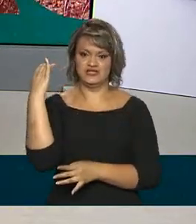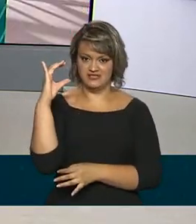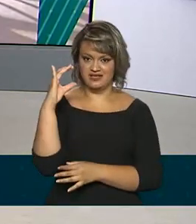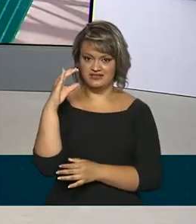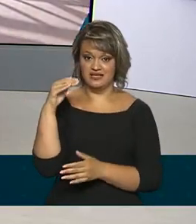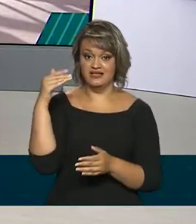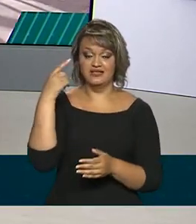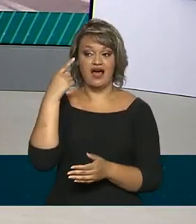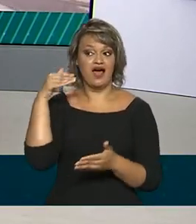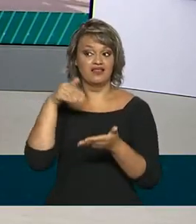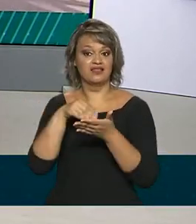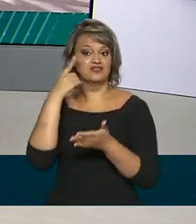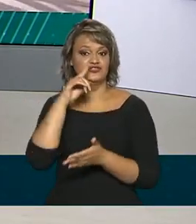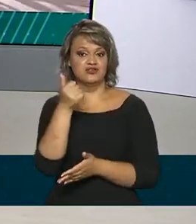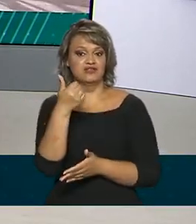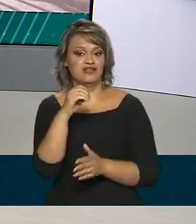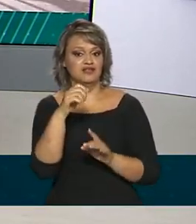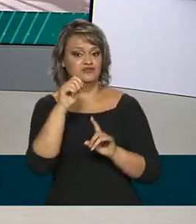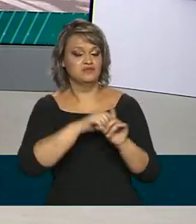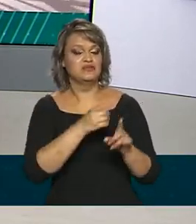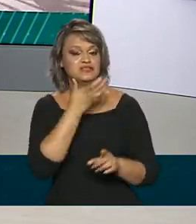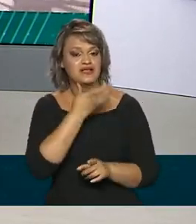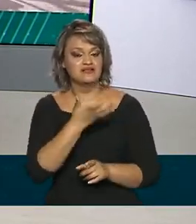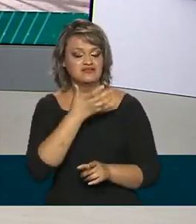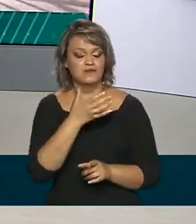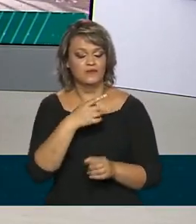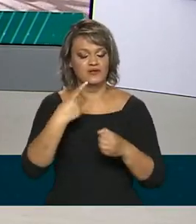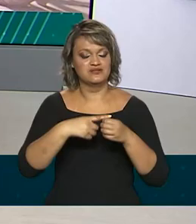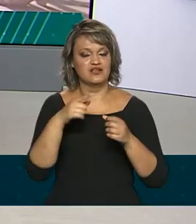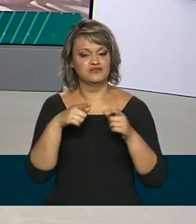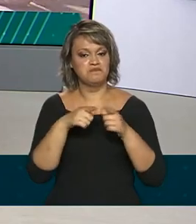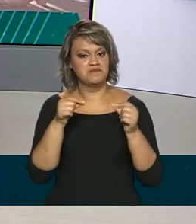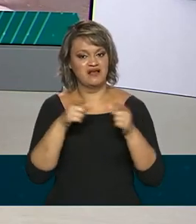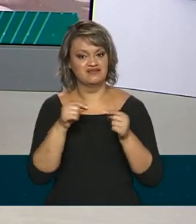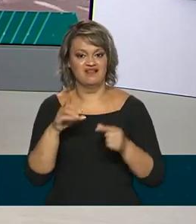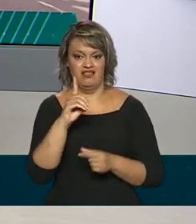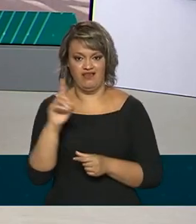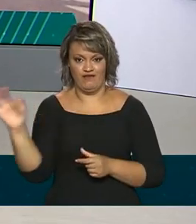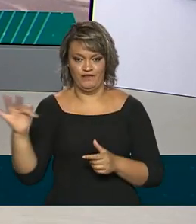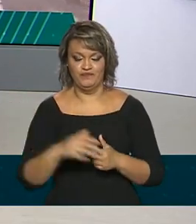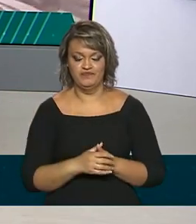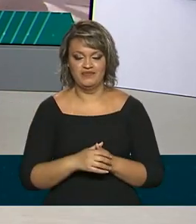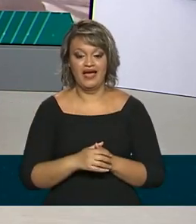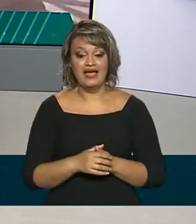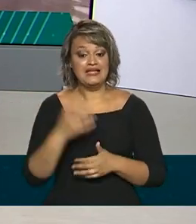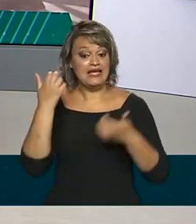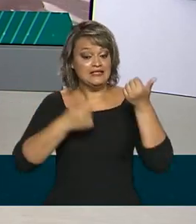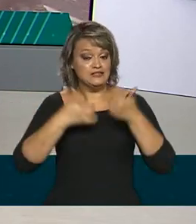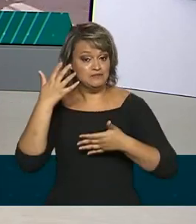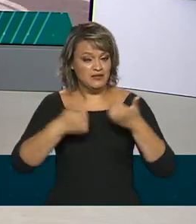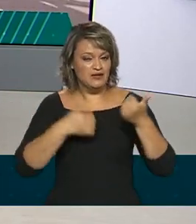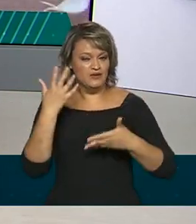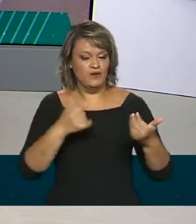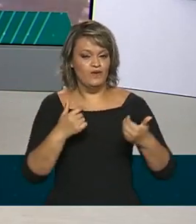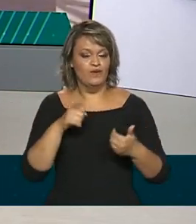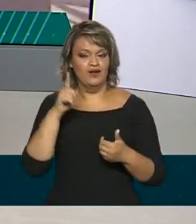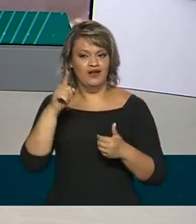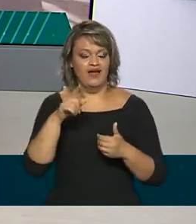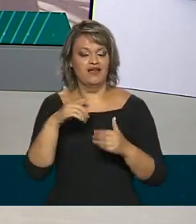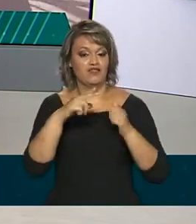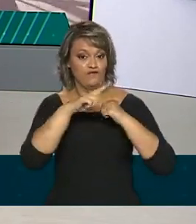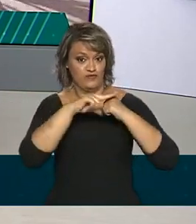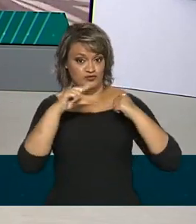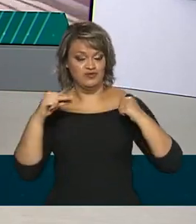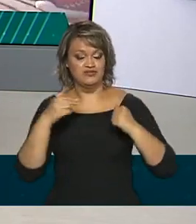dezembro no pavilhão de exposições do Parque da Cidade, em Brasília. Quem falou sobre o assunto em entrevista ao programa de rádio a voz do Brasil